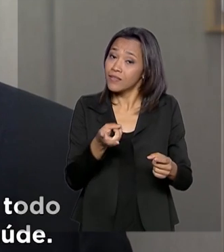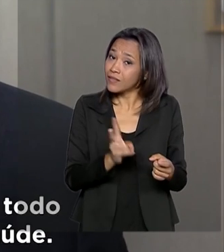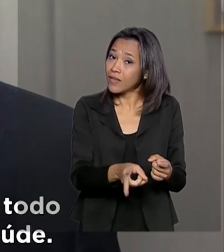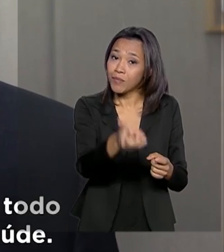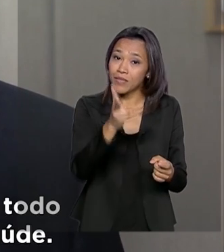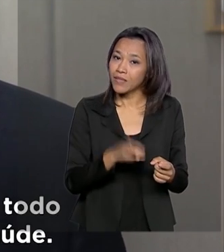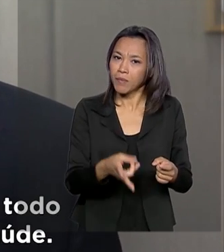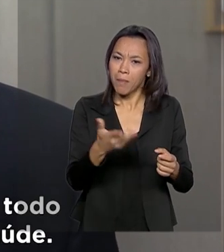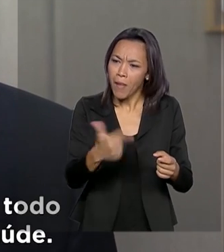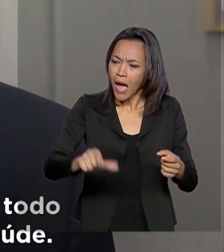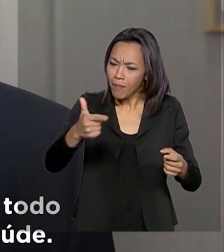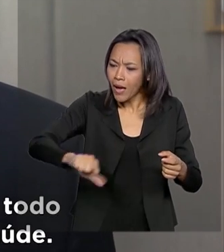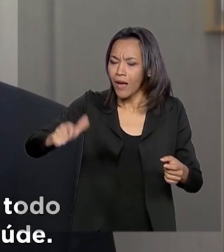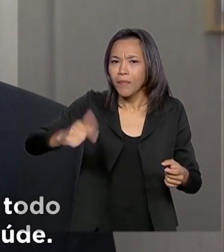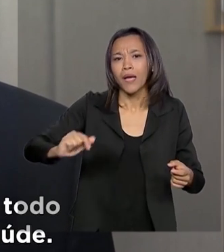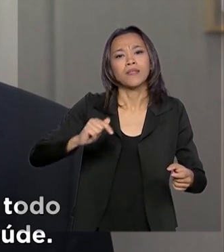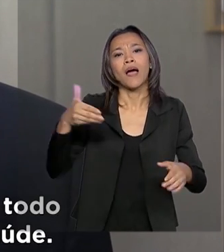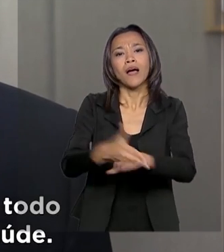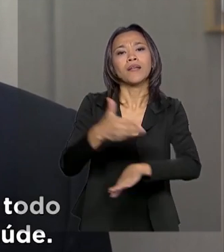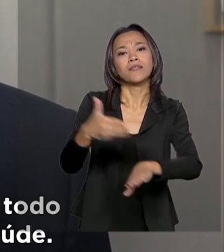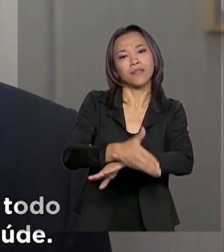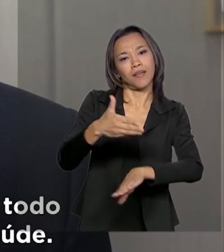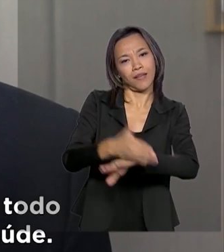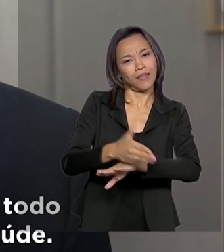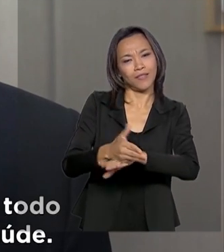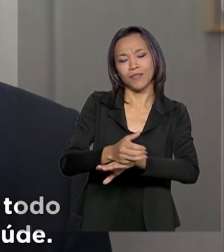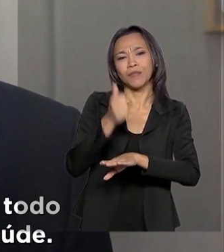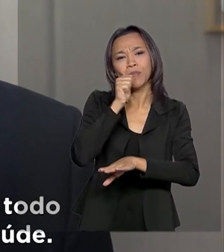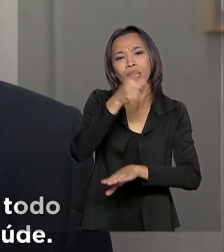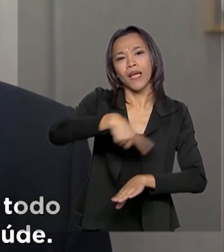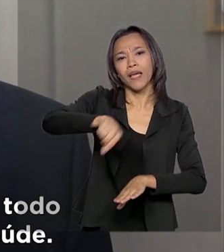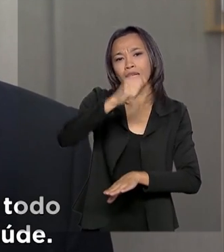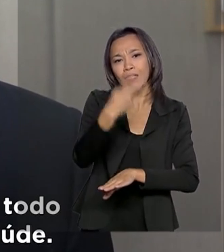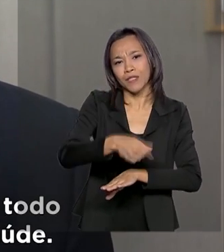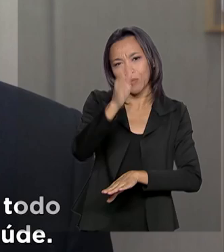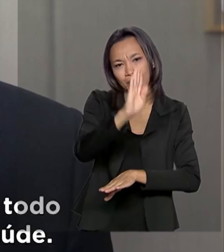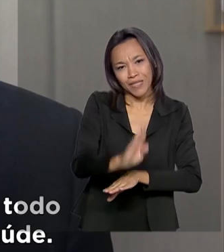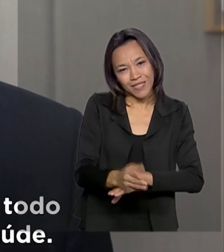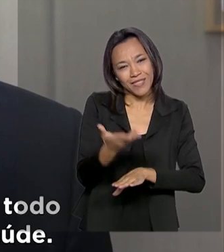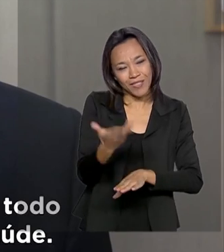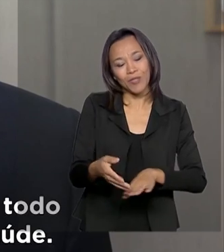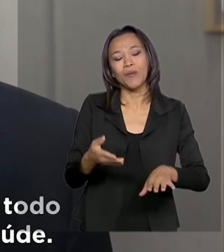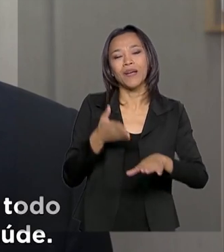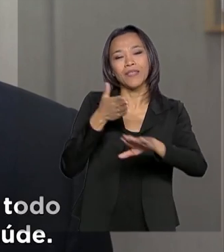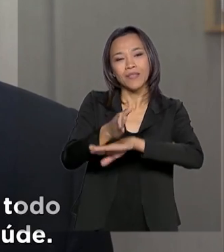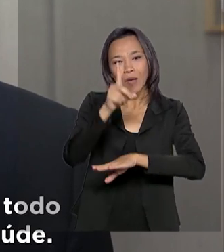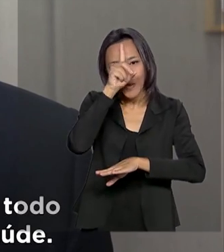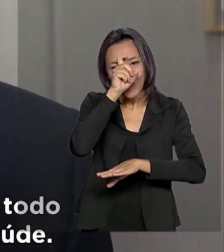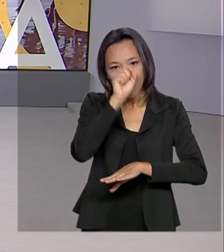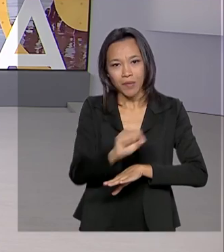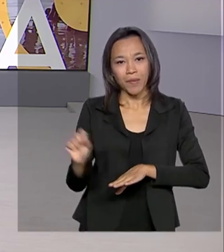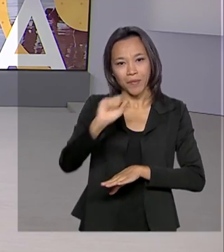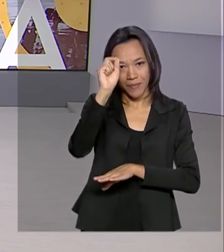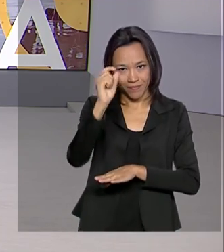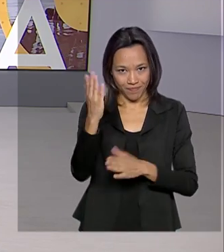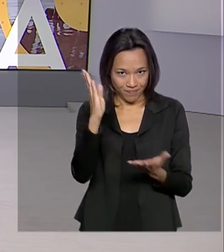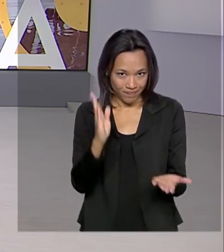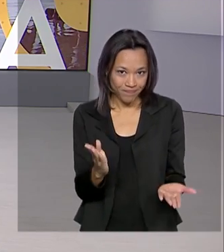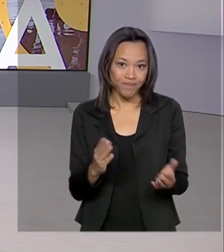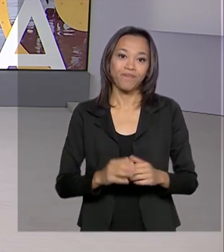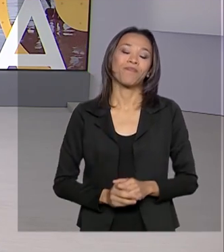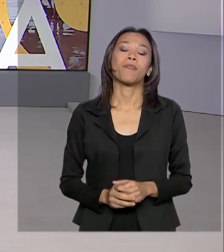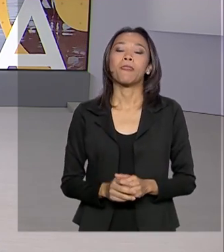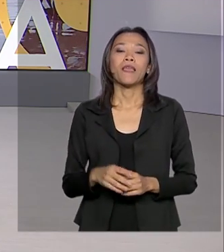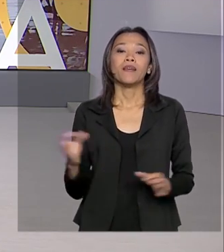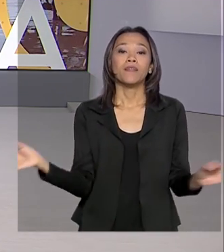ampliação de acesso às mulheres de todo o Brasil pelo nosso Sistema Único de Saúde. O